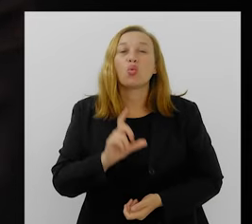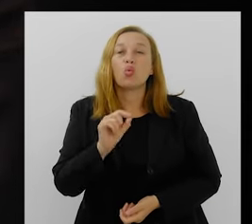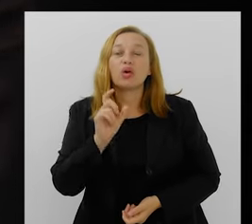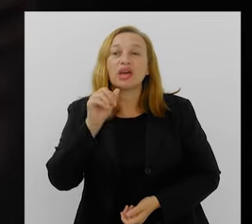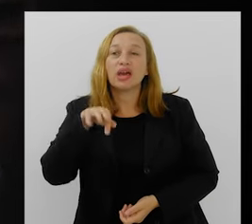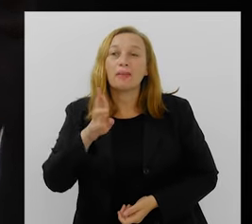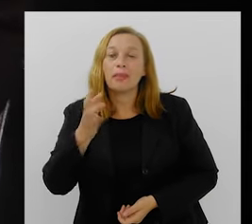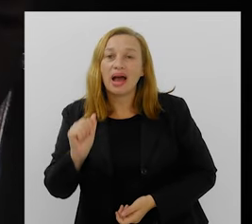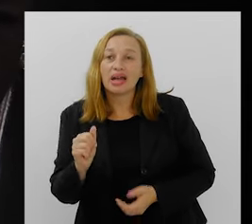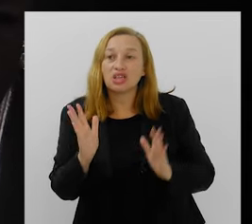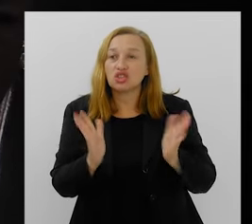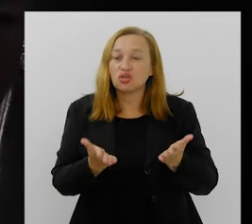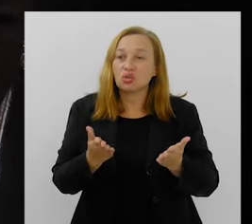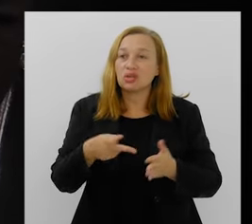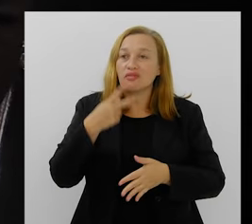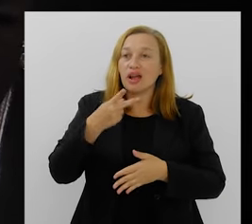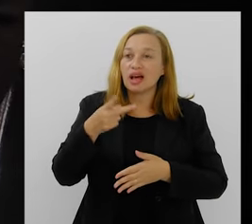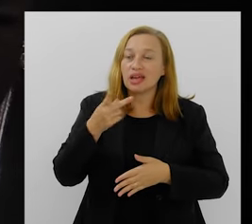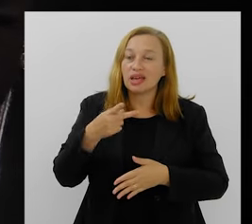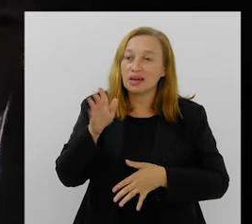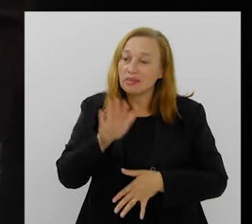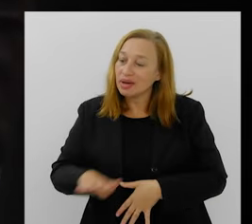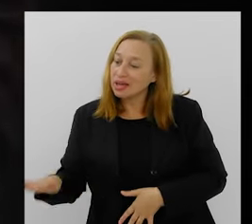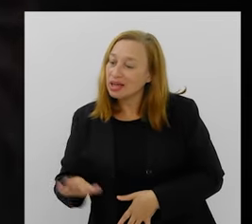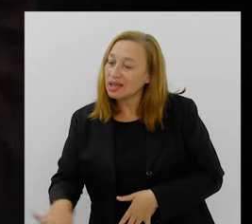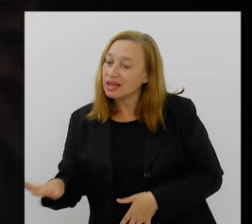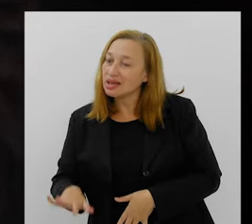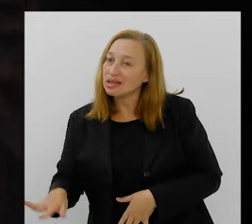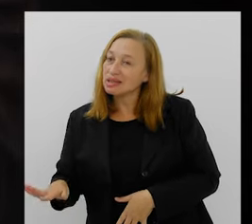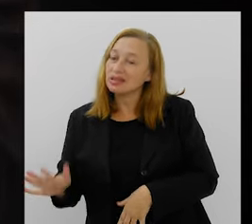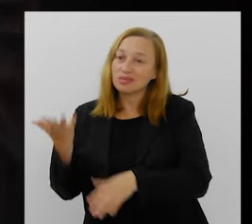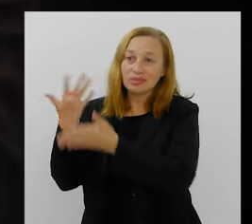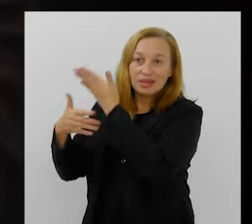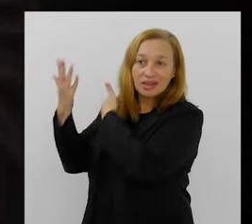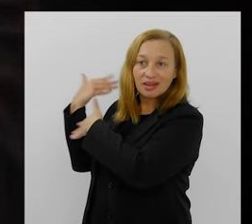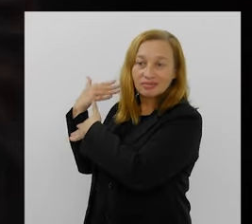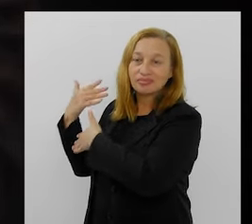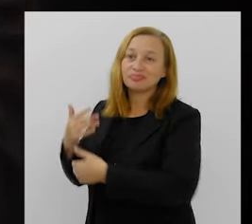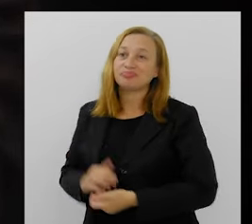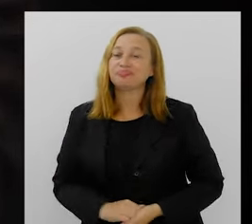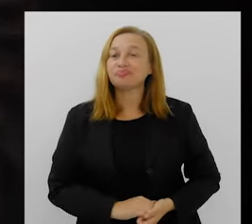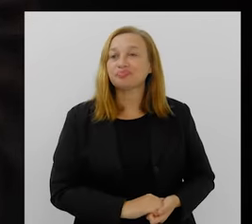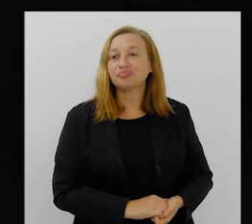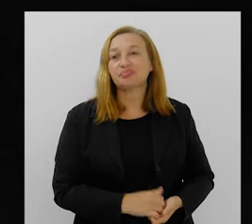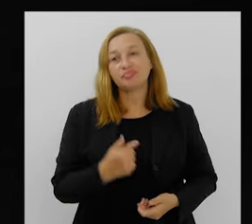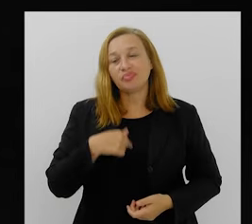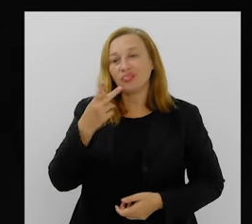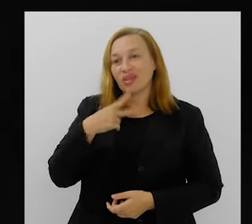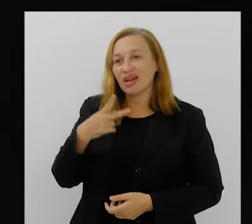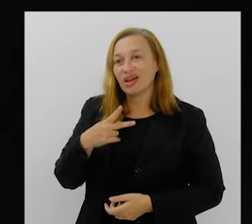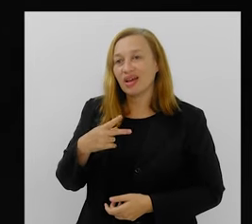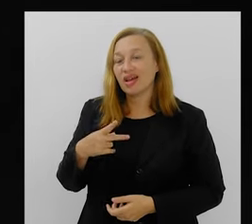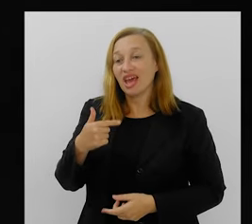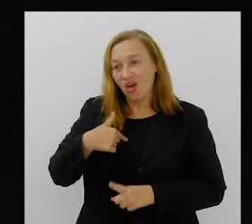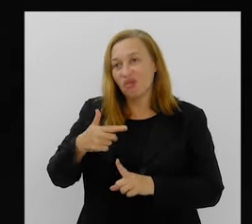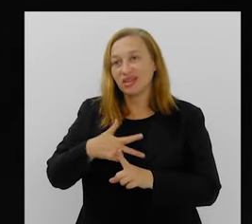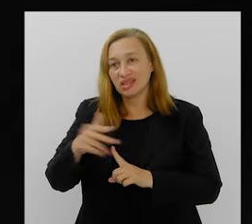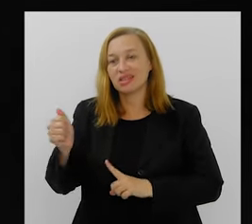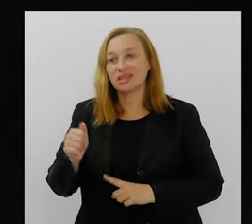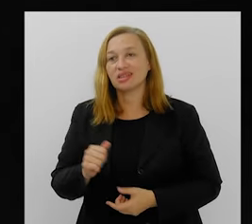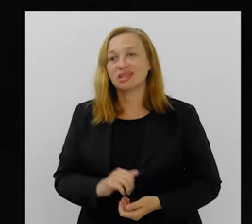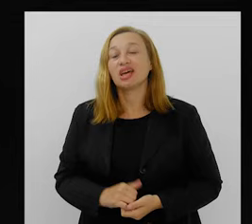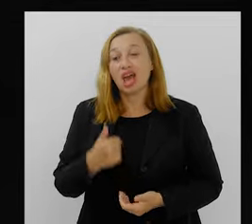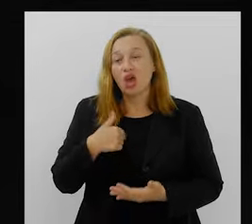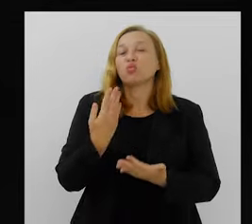O que a Mara de hoje falaria para a Mara pequenininha? Eu falaria que eu venci.